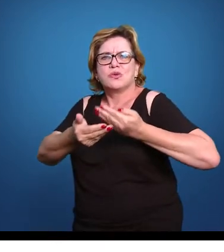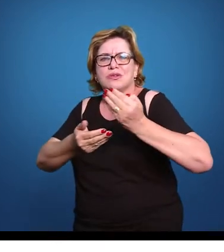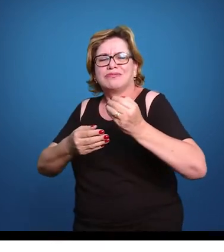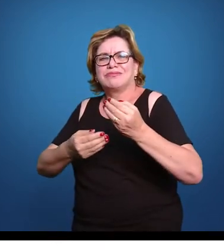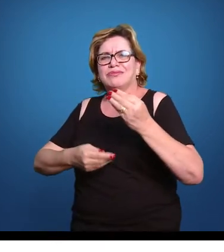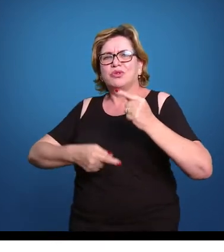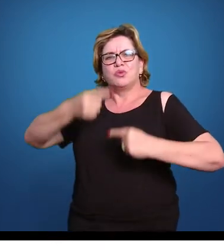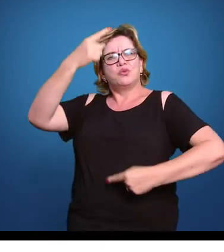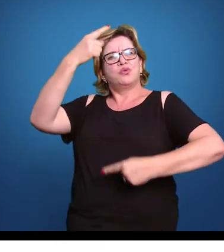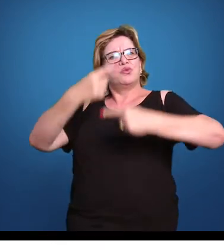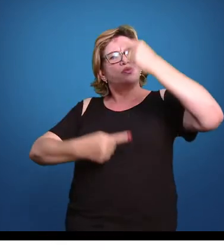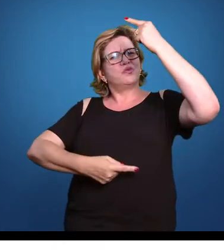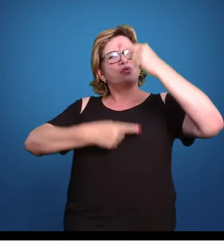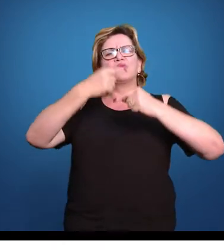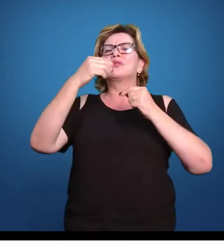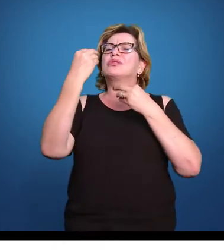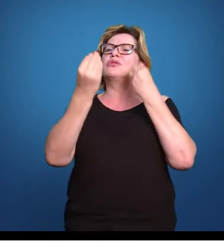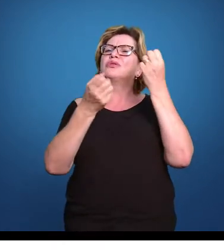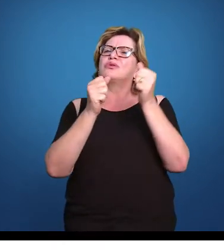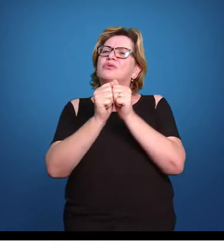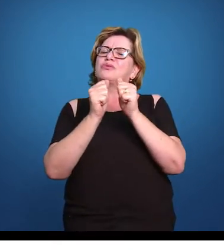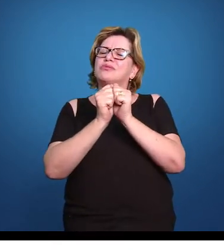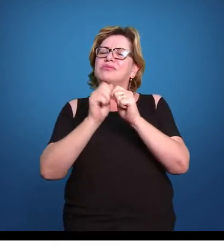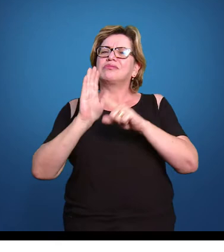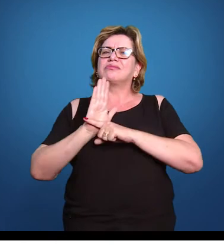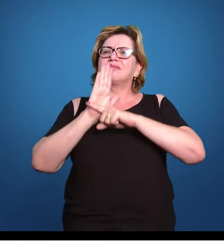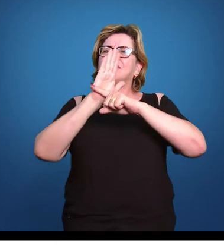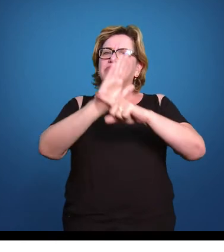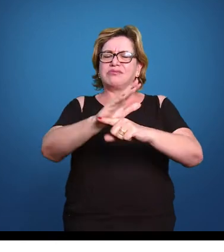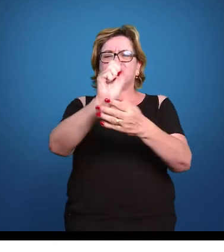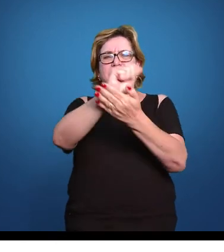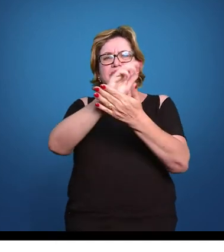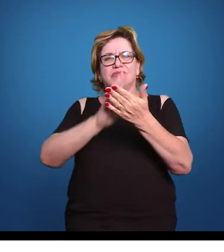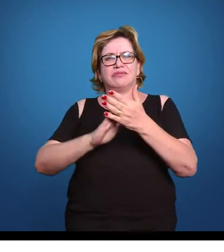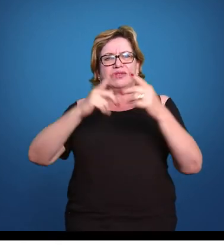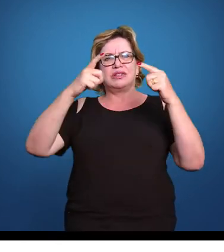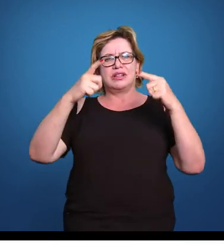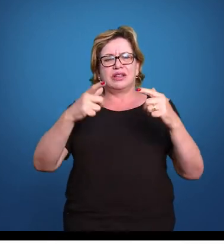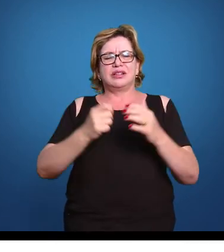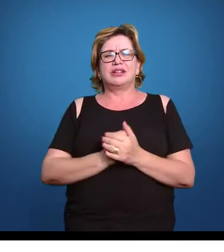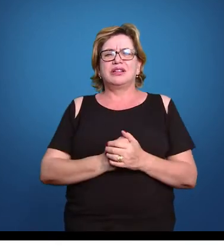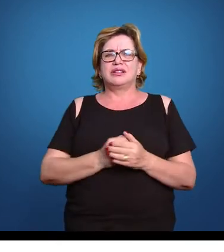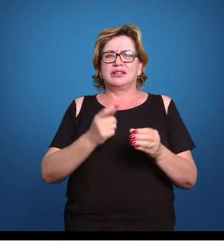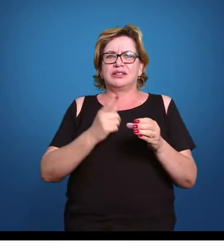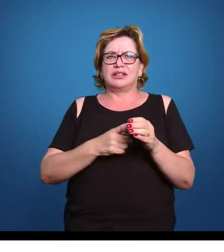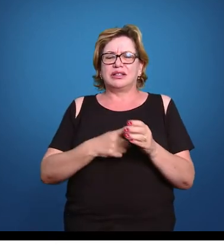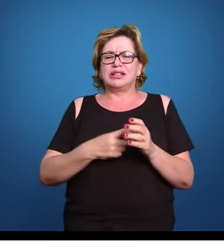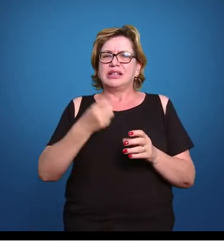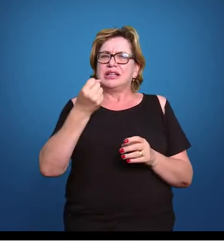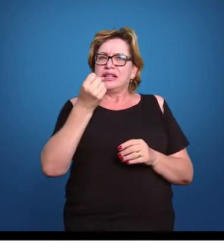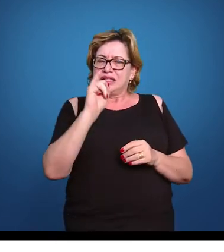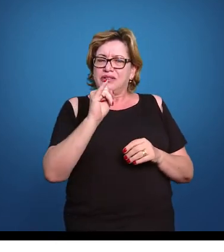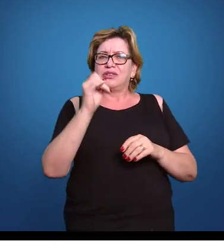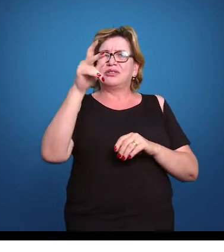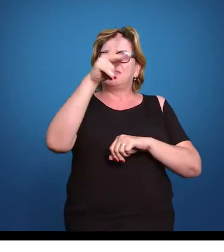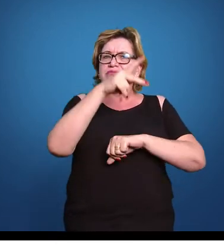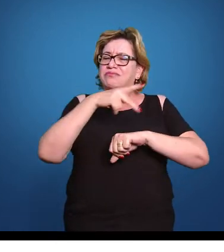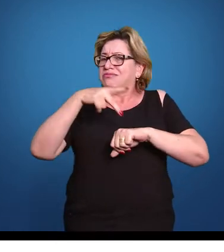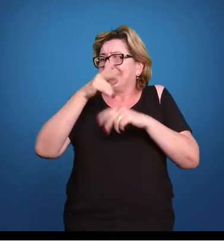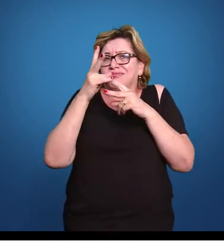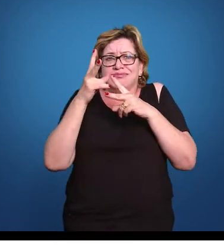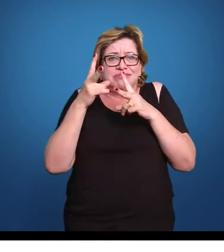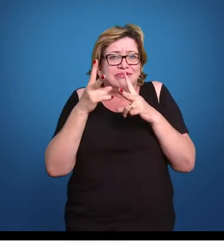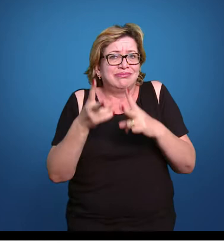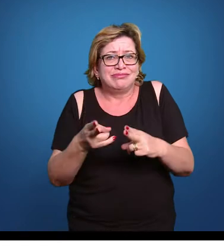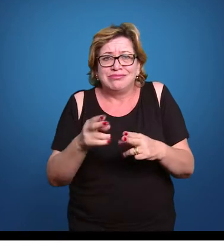governo que possam favorecer a atividade local. Se for no município, se for na União, a mesma coisa, e no Estado